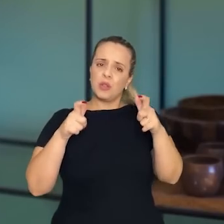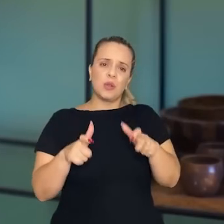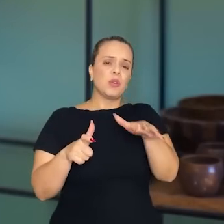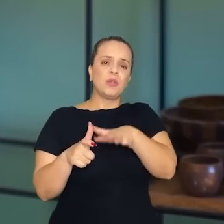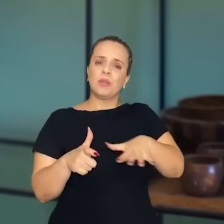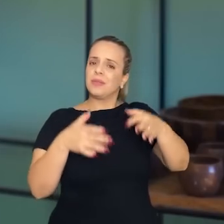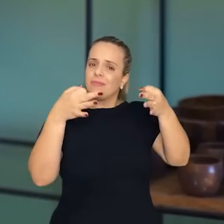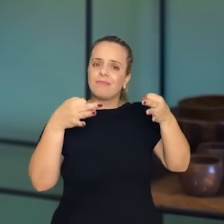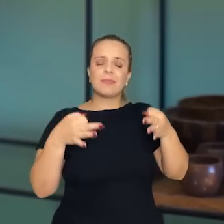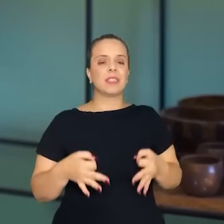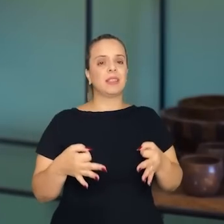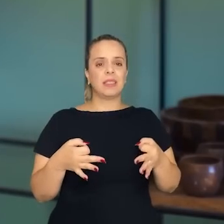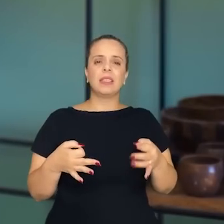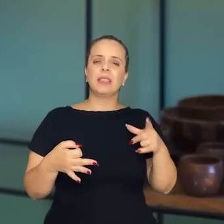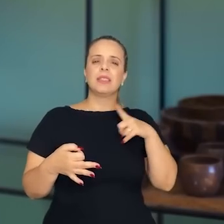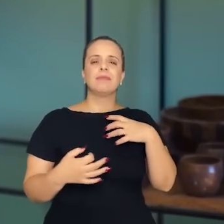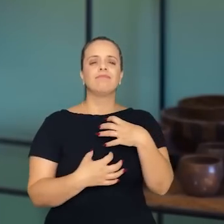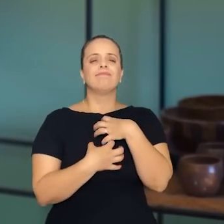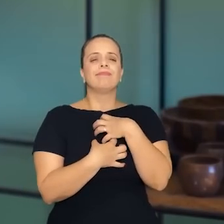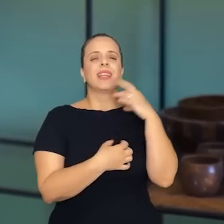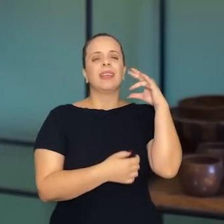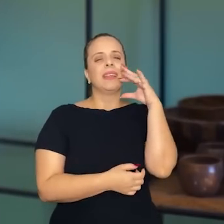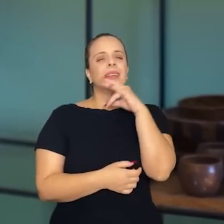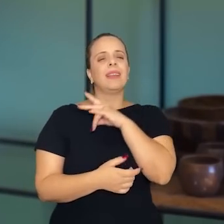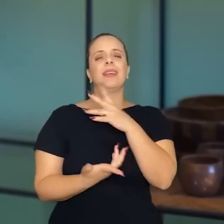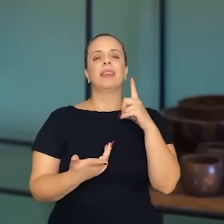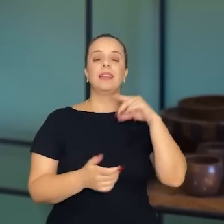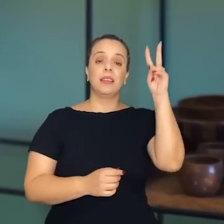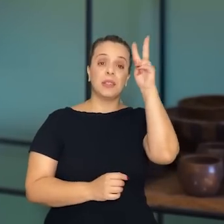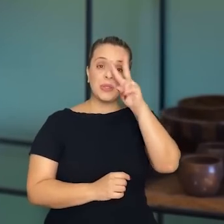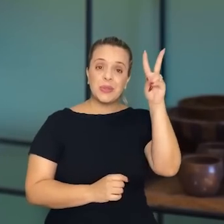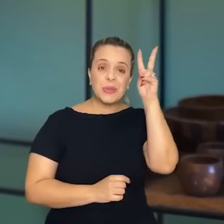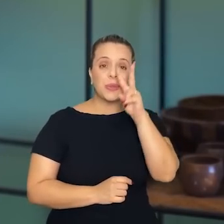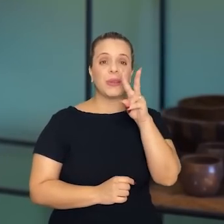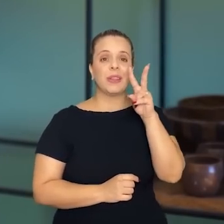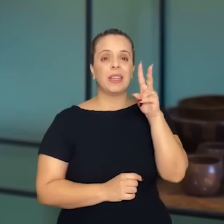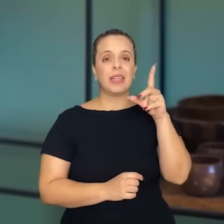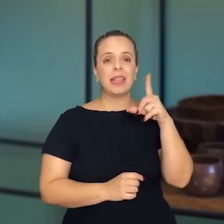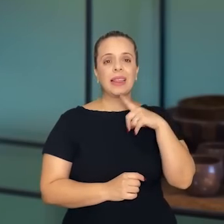adequado que tinha um calor que tem história, que tem